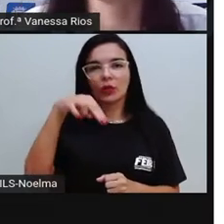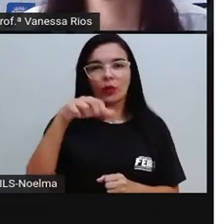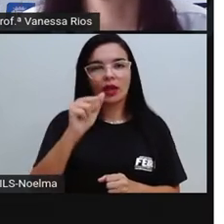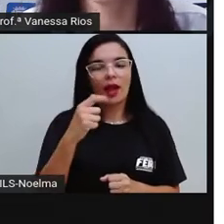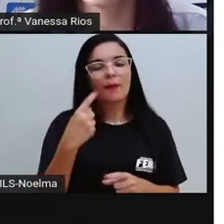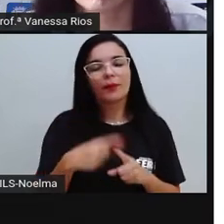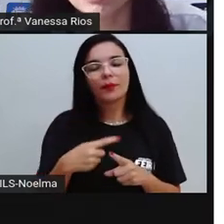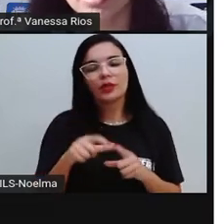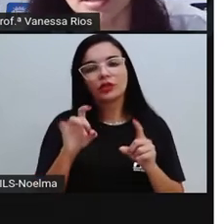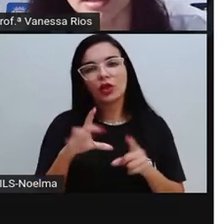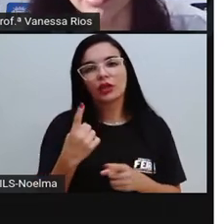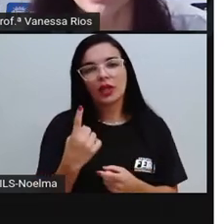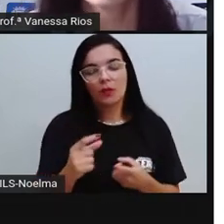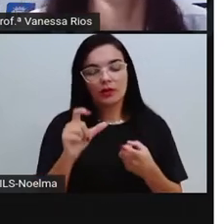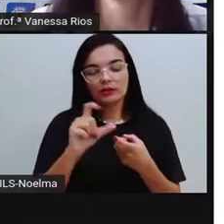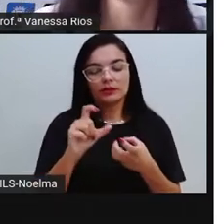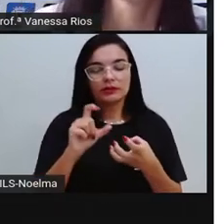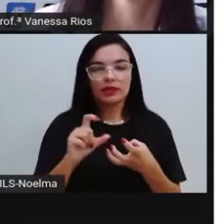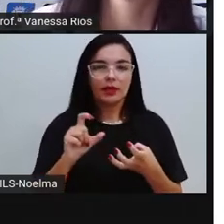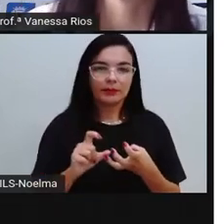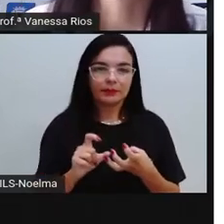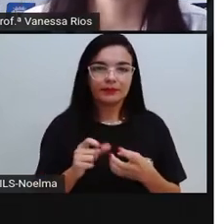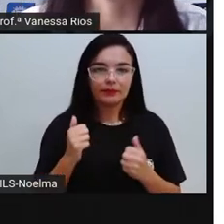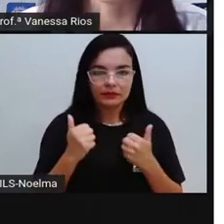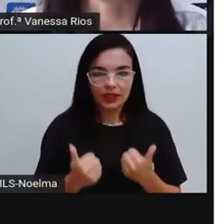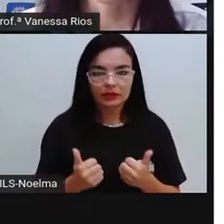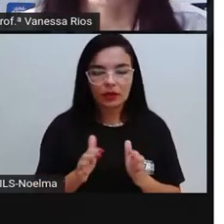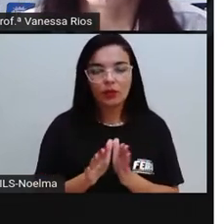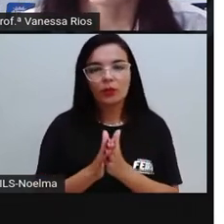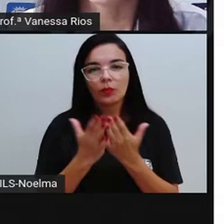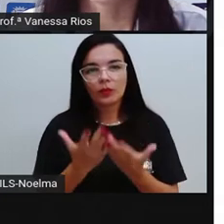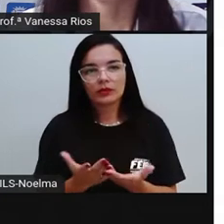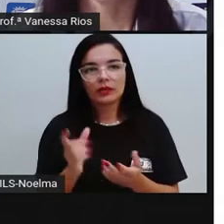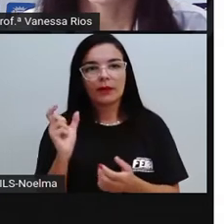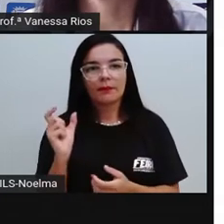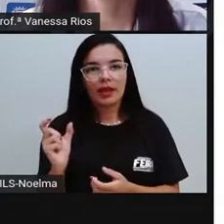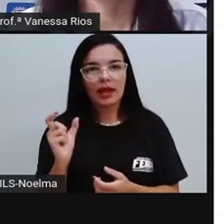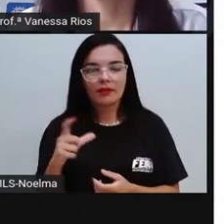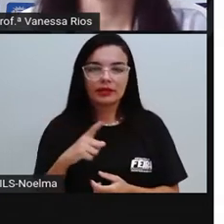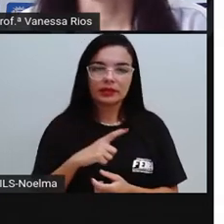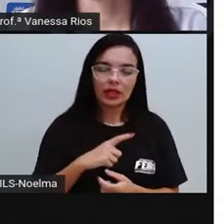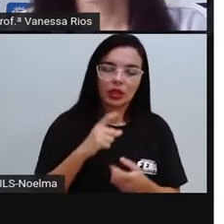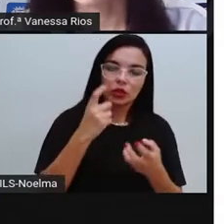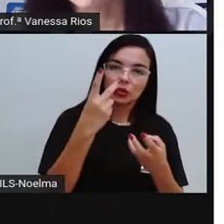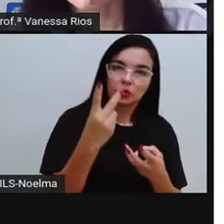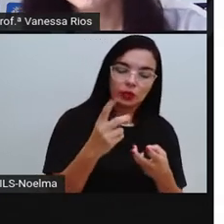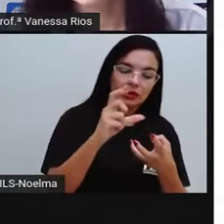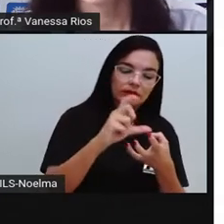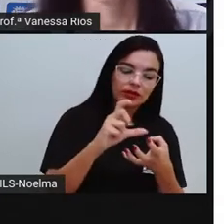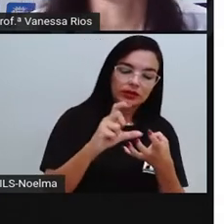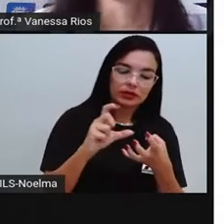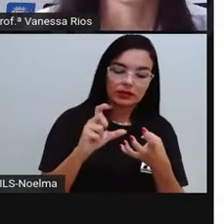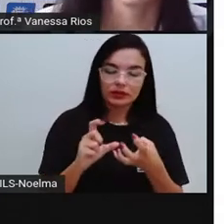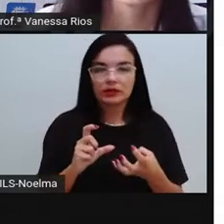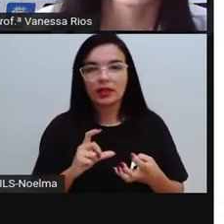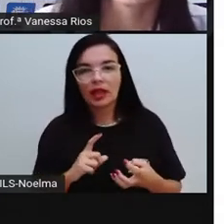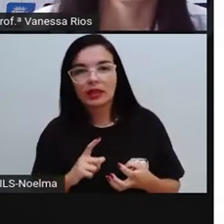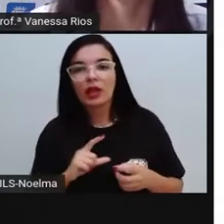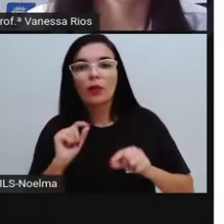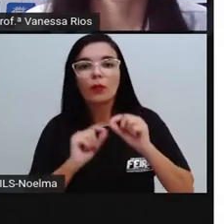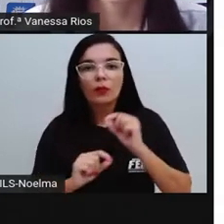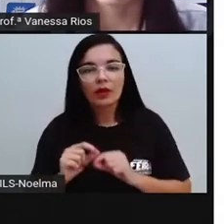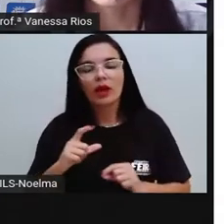tem apenas uma sílaba. Quando as palavras aí têm de duas ou mais sílabas, ela vai